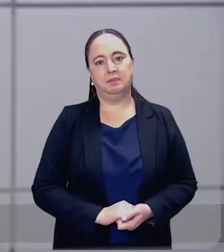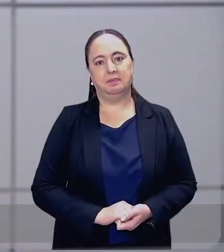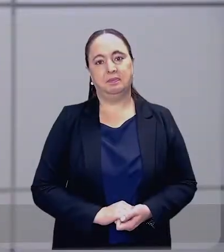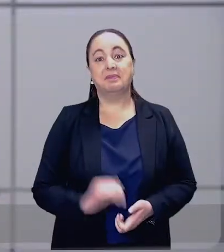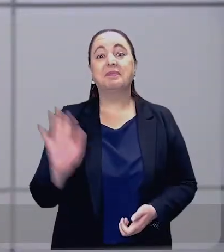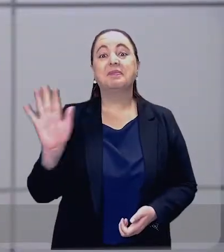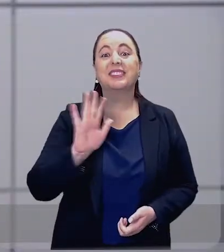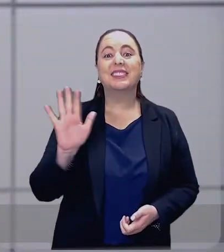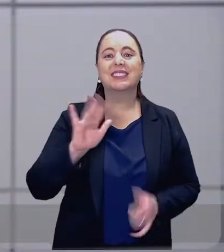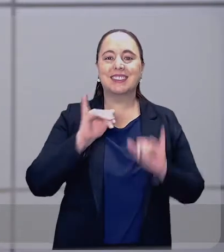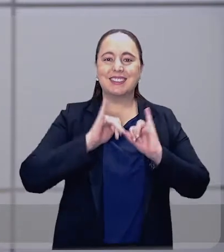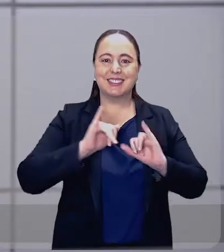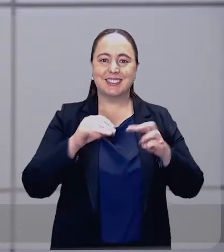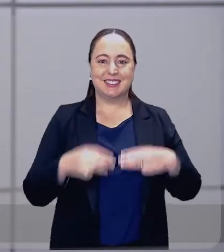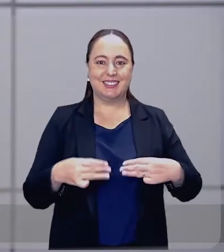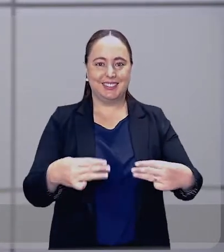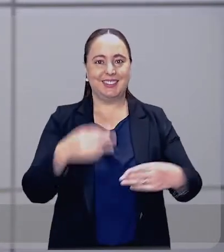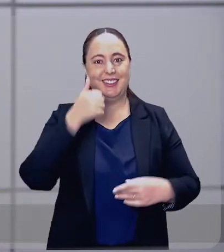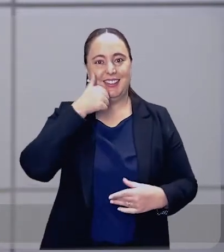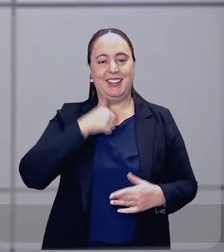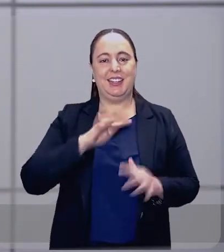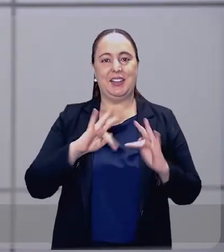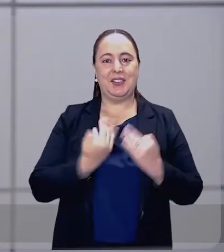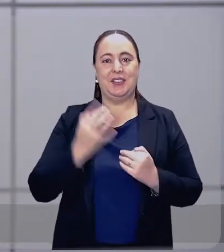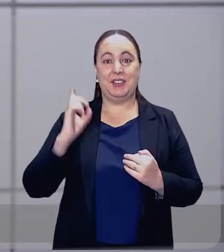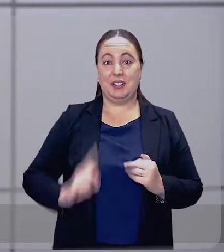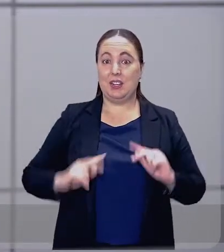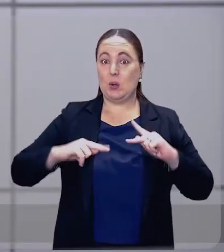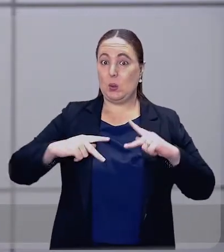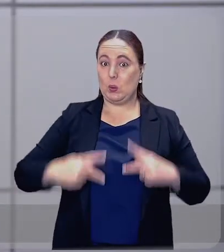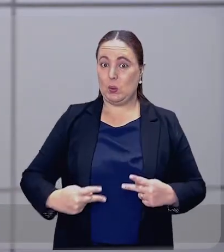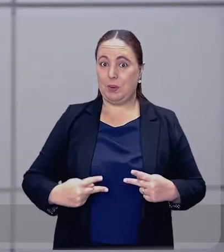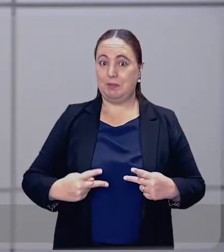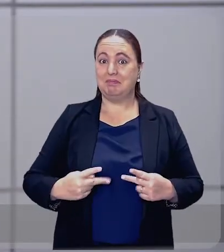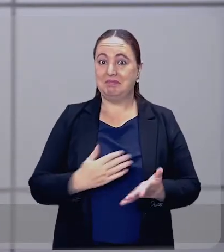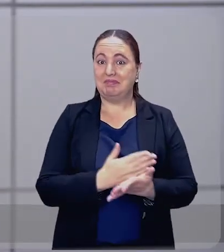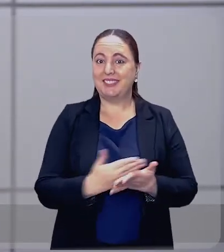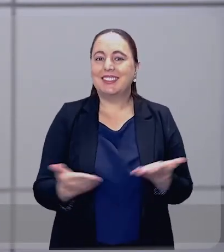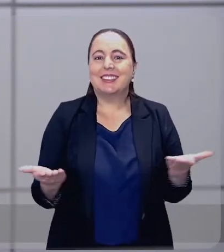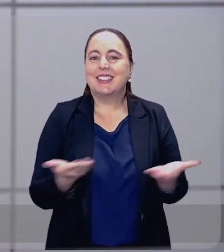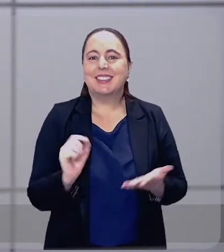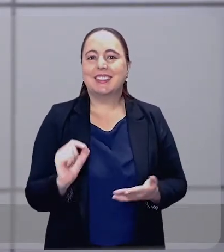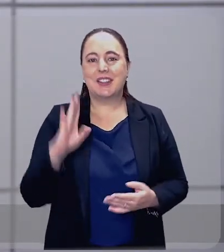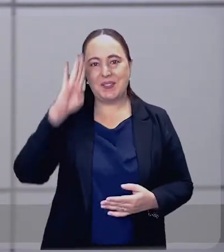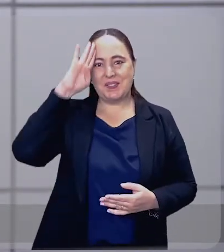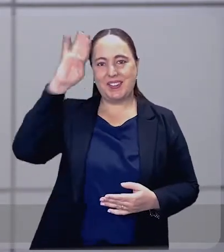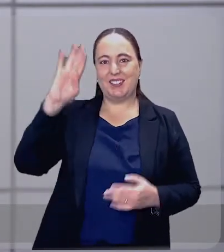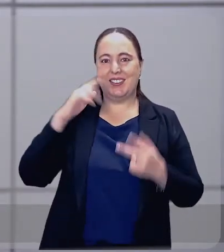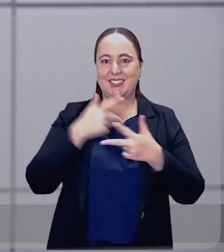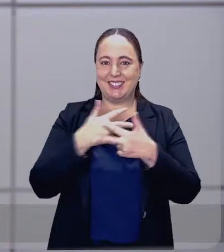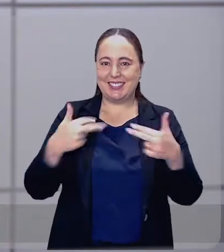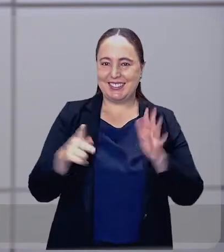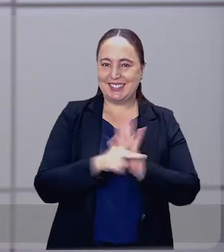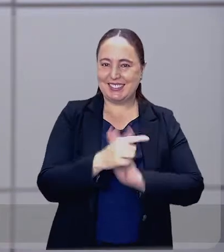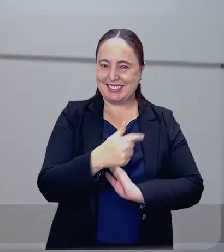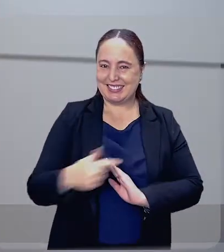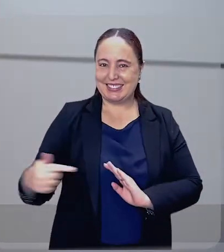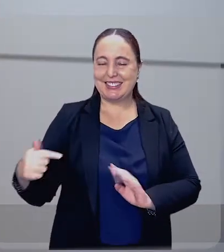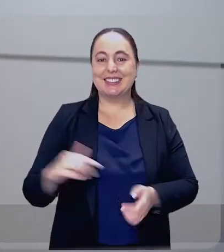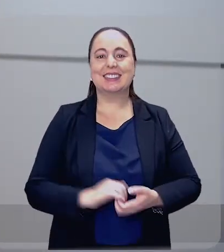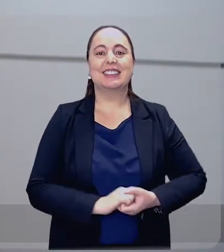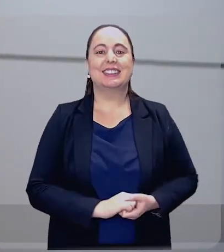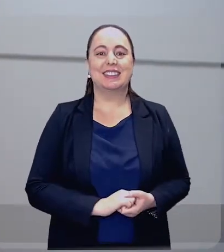Olá, o Boletim do Ministério da Mulher, da Família e dos Direitos Humanos está no ar com as principais notícias da semana.